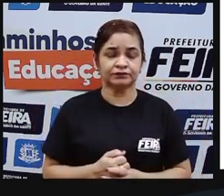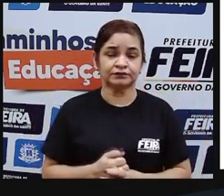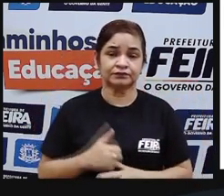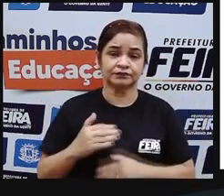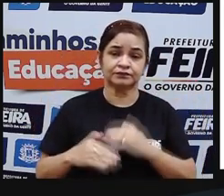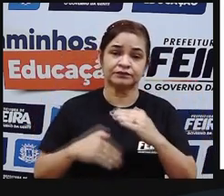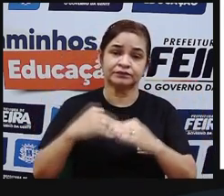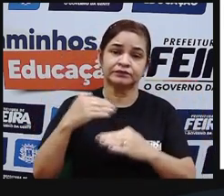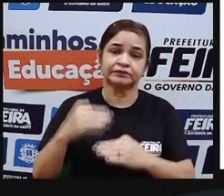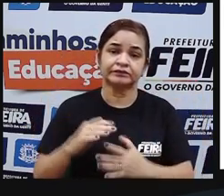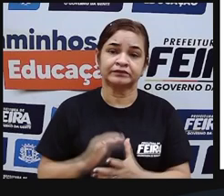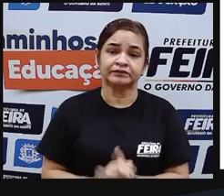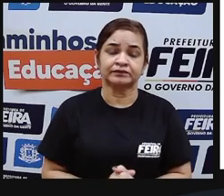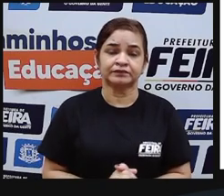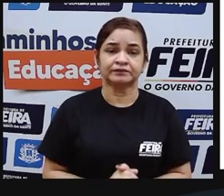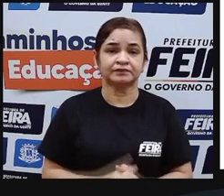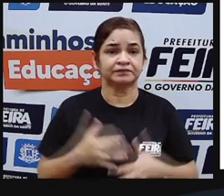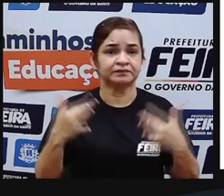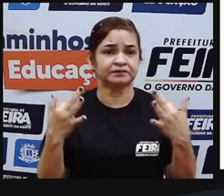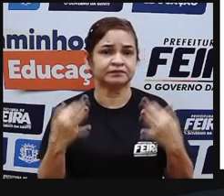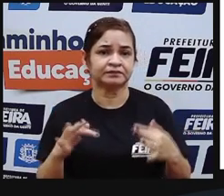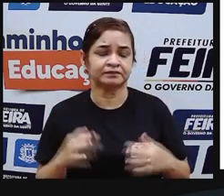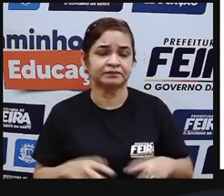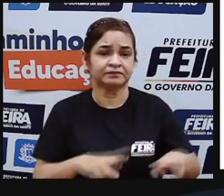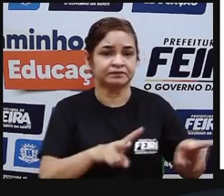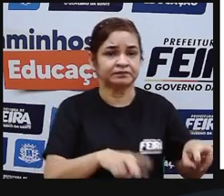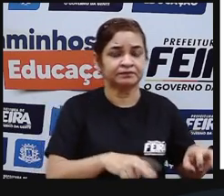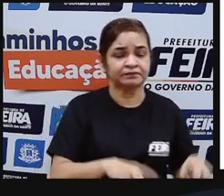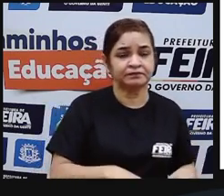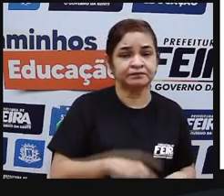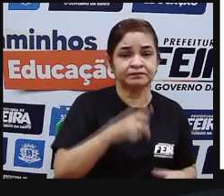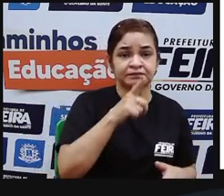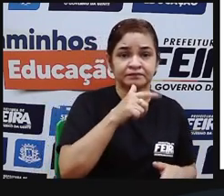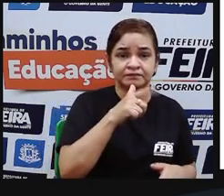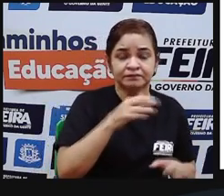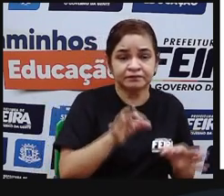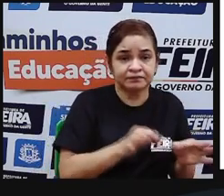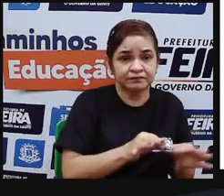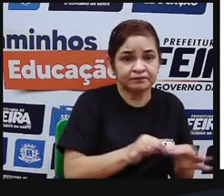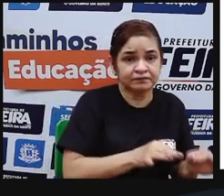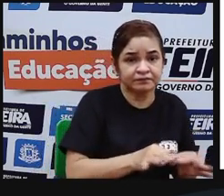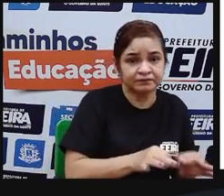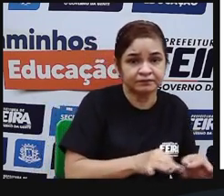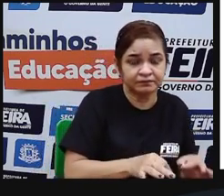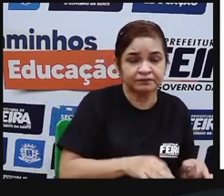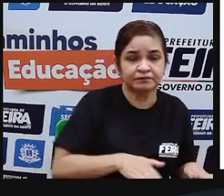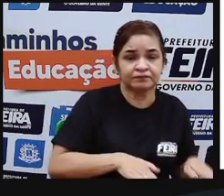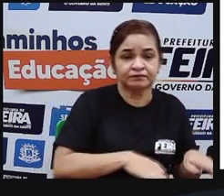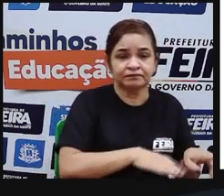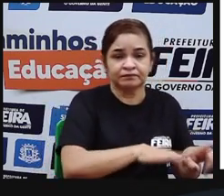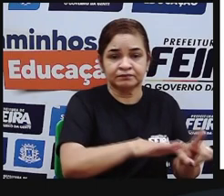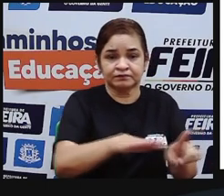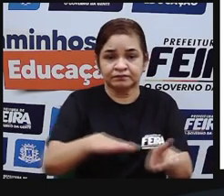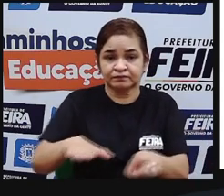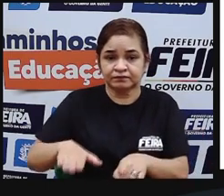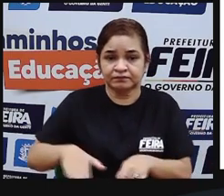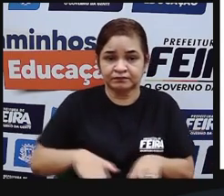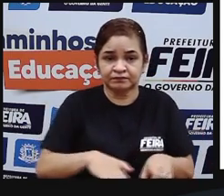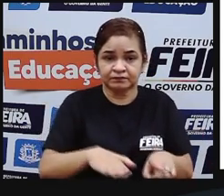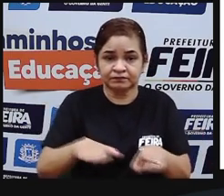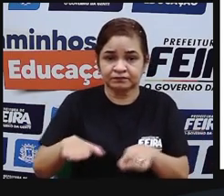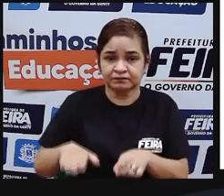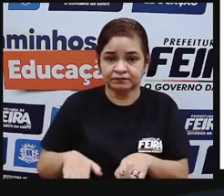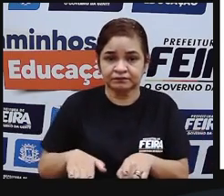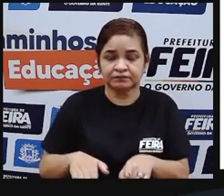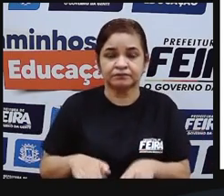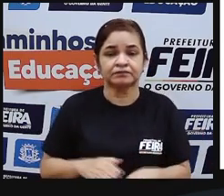desenvolveram várias técnicas agrícolas como a irrigação e obras de drenagem as suas cidades a